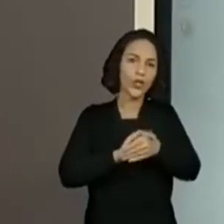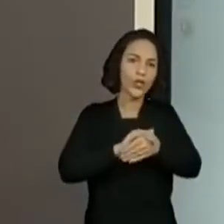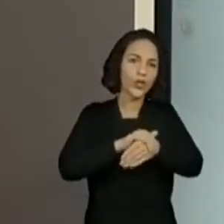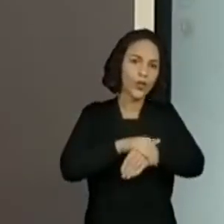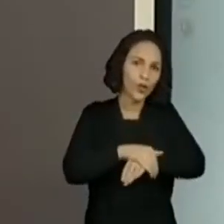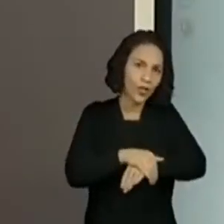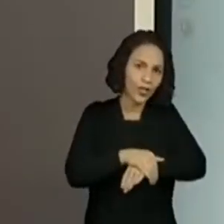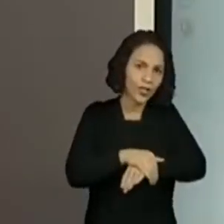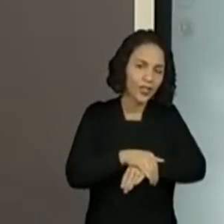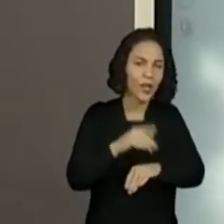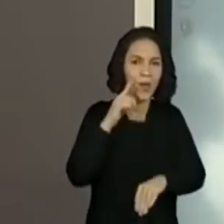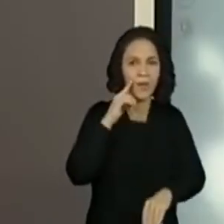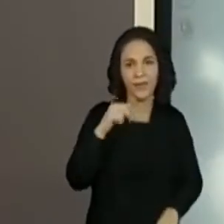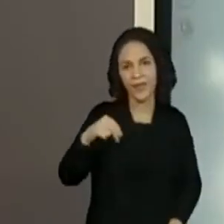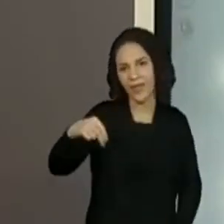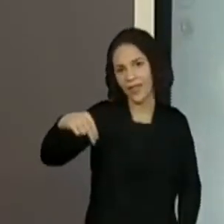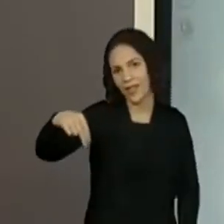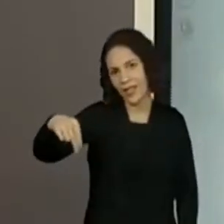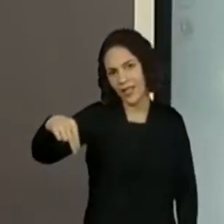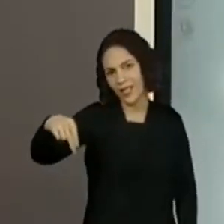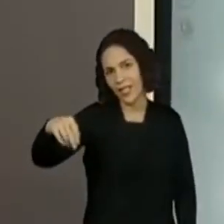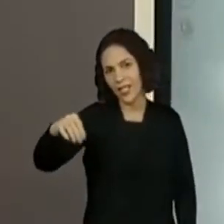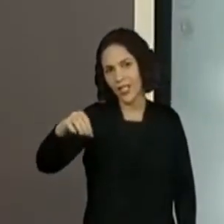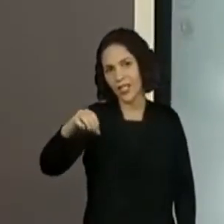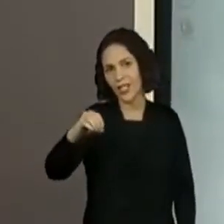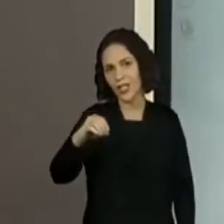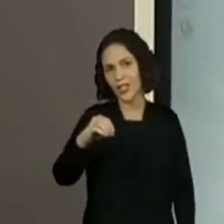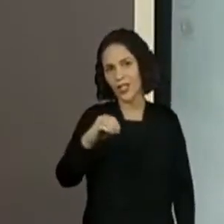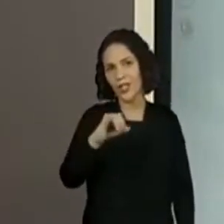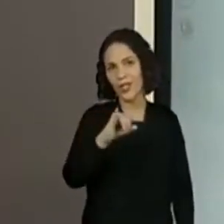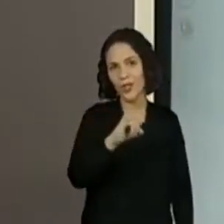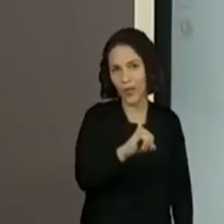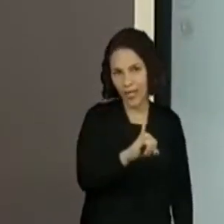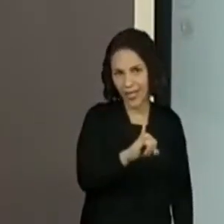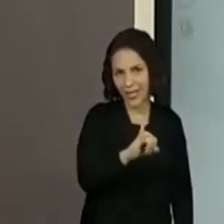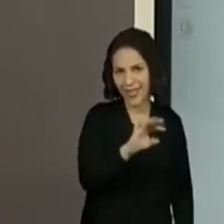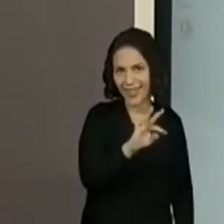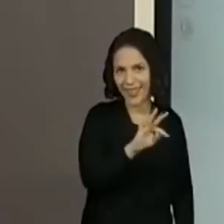T. Só que era o N, no. Aí o foi, era o F. Foi.